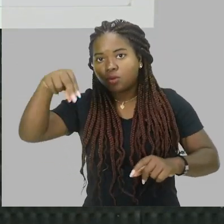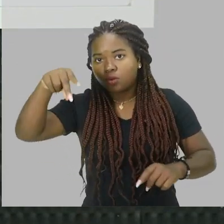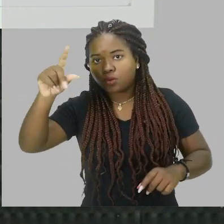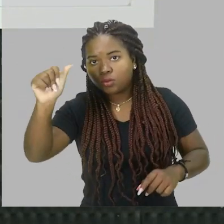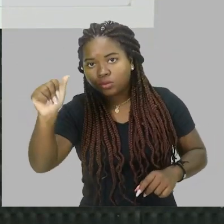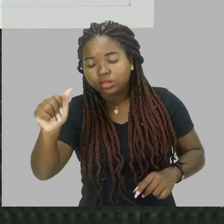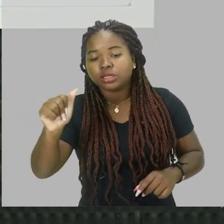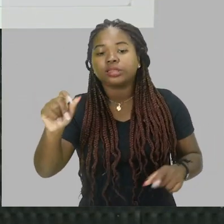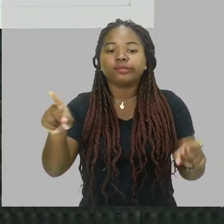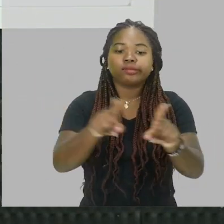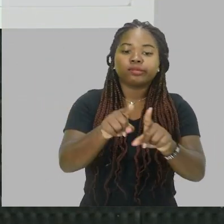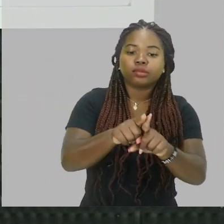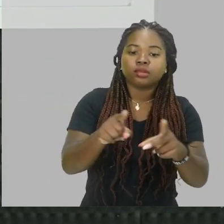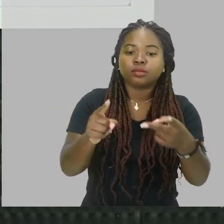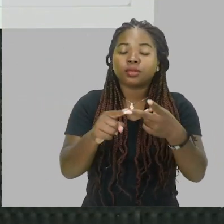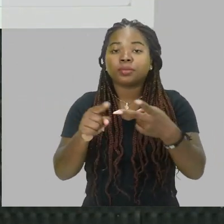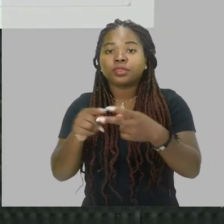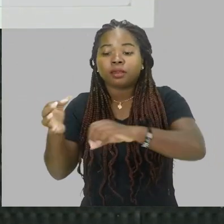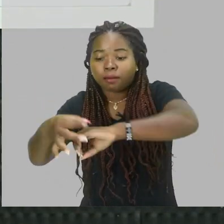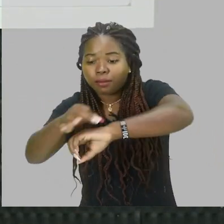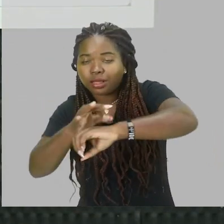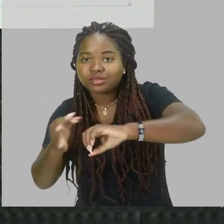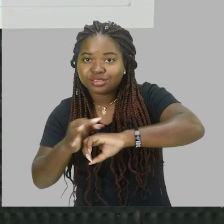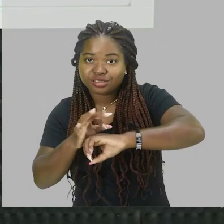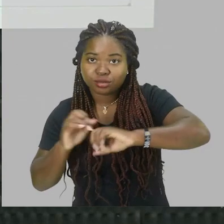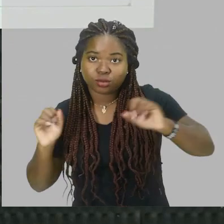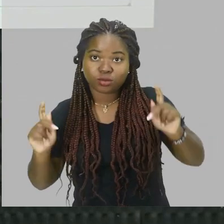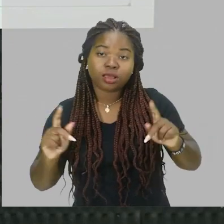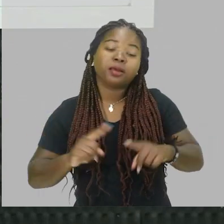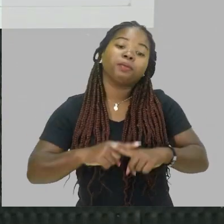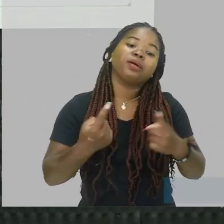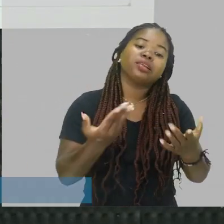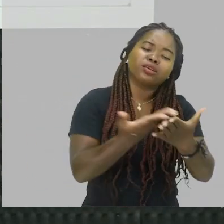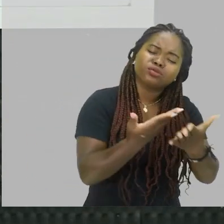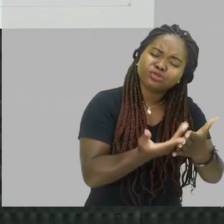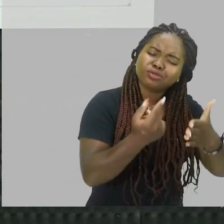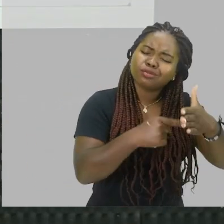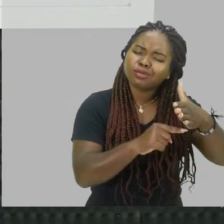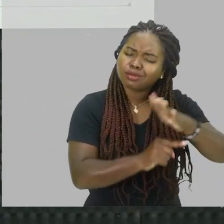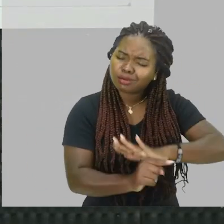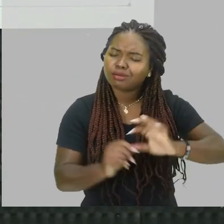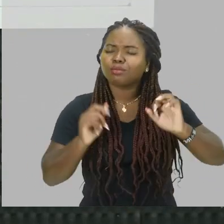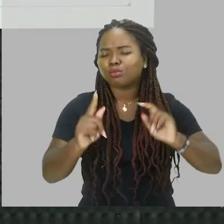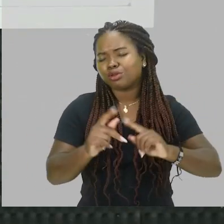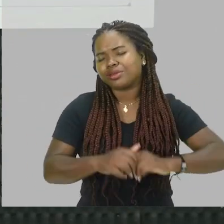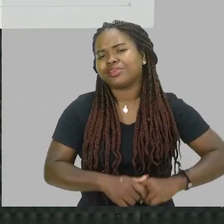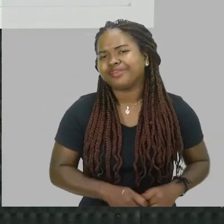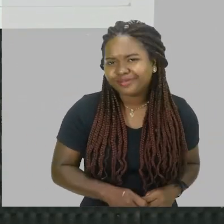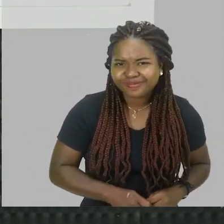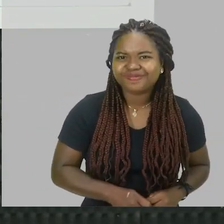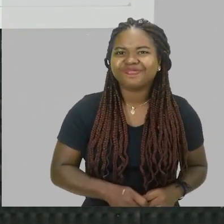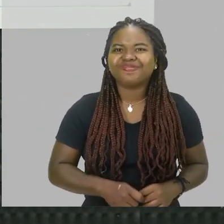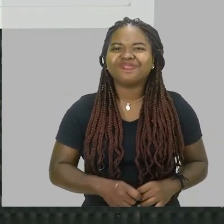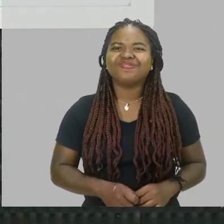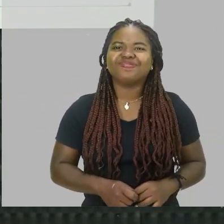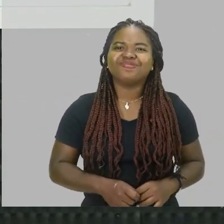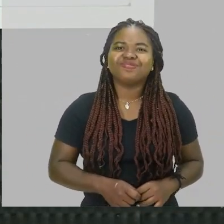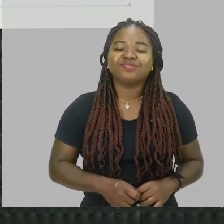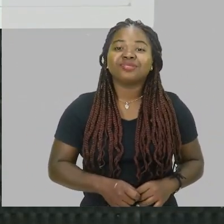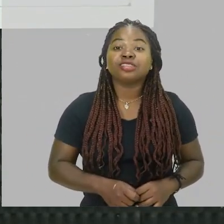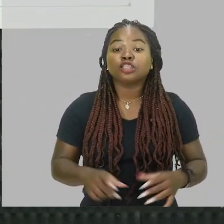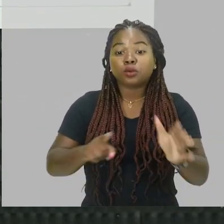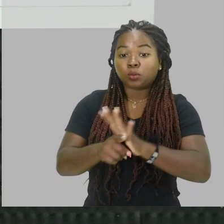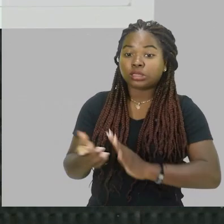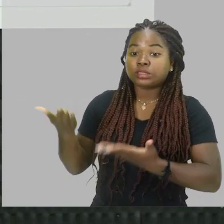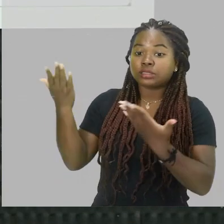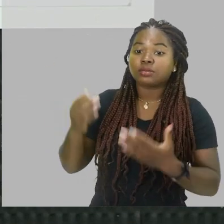por Huygens, e ora como partícula defendida por Newton, só que isso é um estudo posterior, tá ok? Bom, então com essa